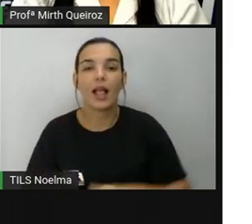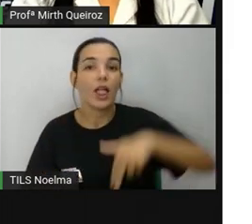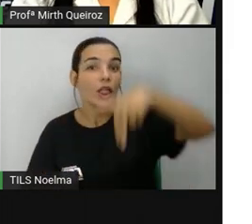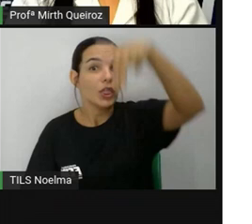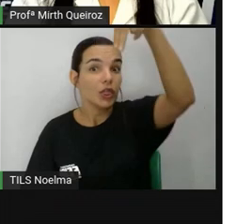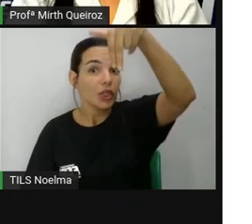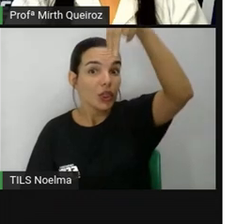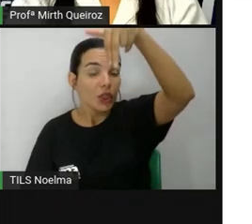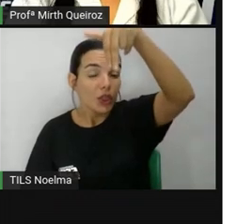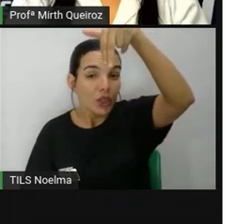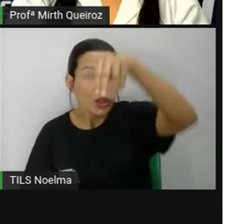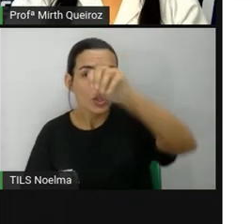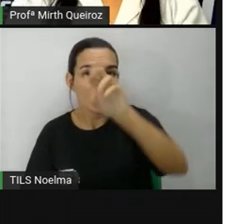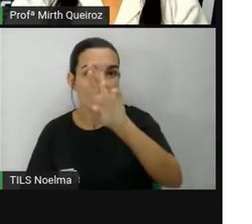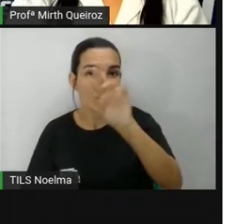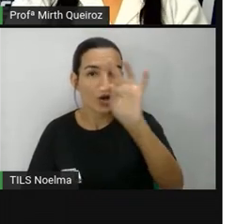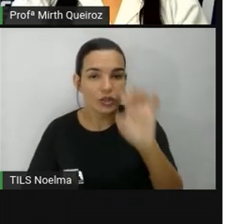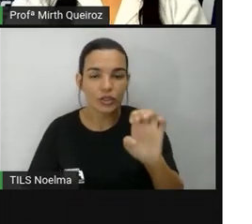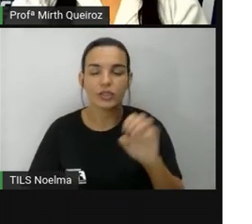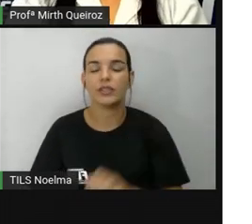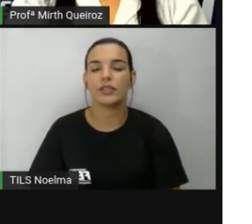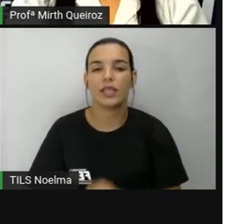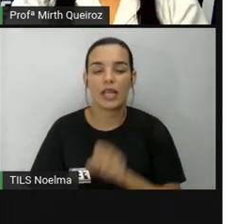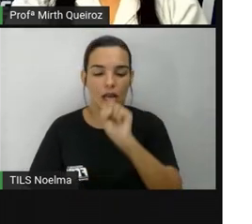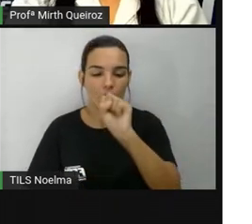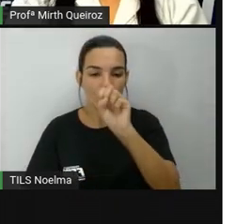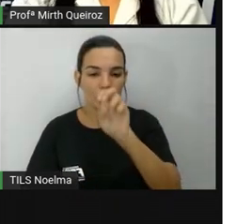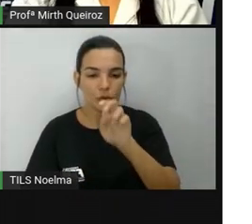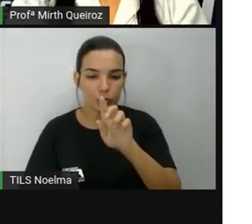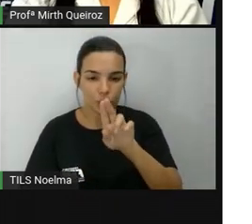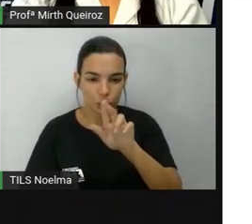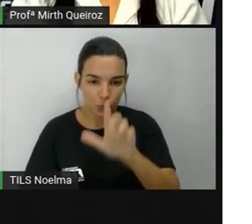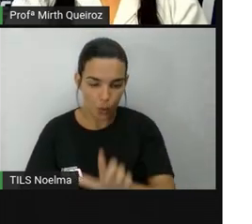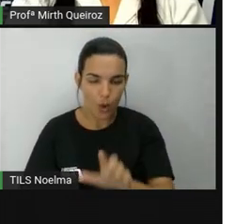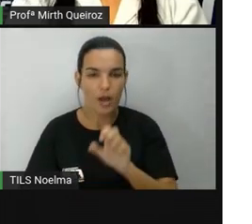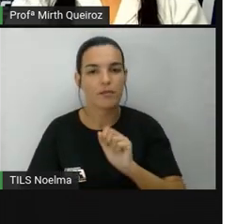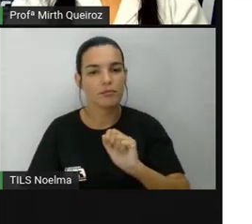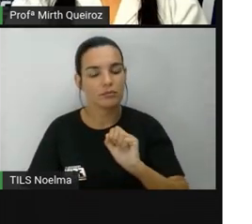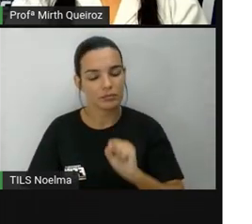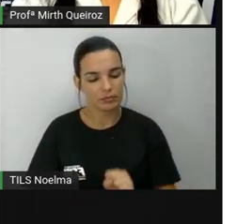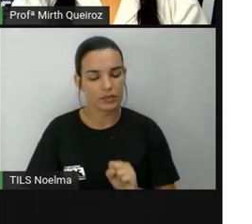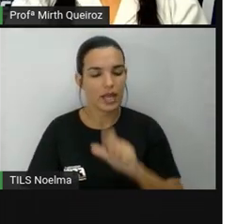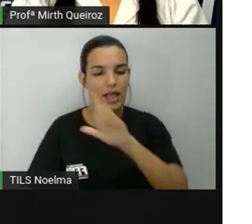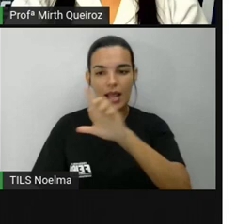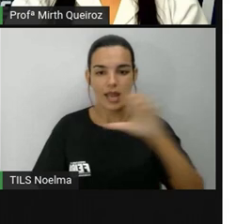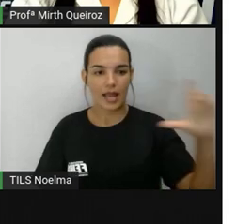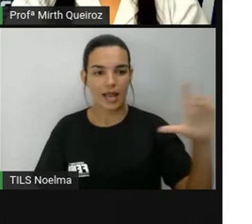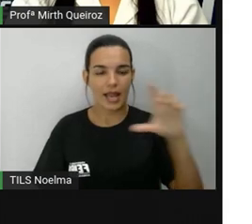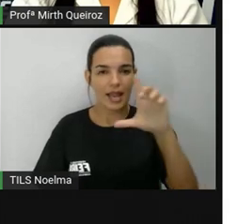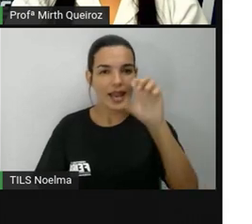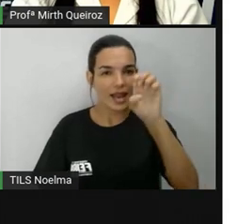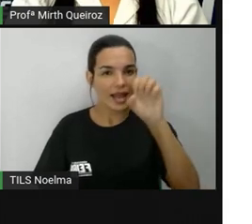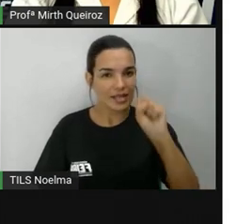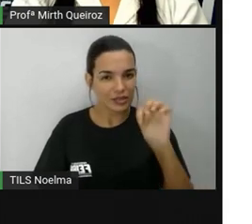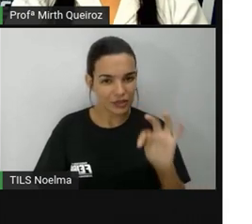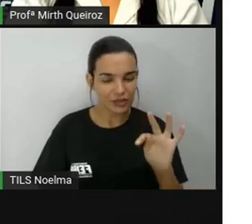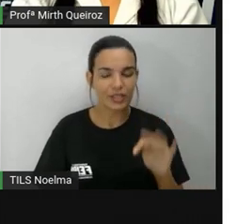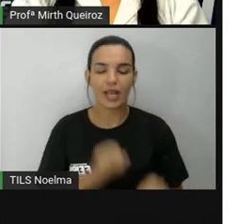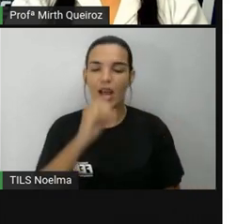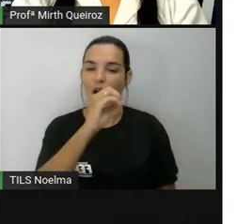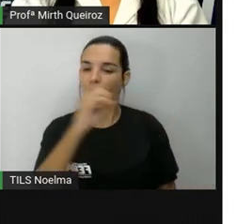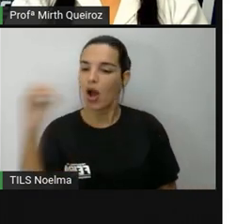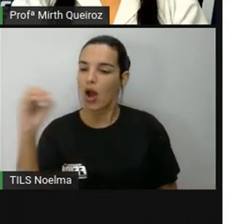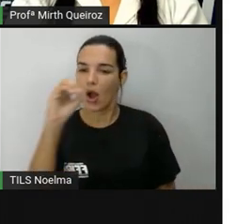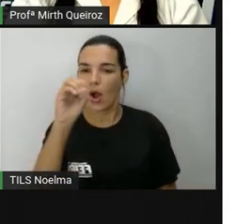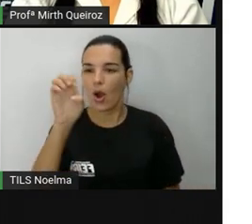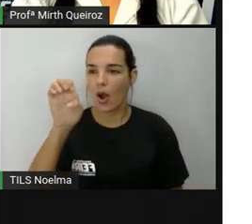representado pela letra N, sul, representado pela letra S, leste, que é representado pela letra L e oeste,